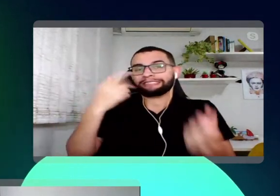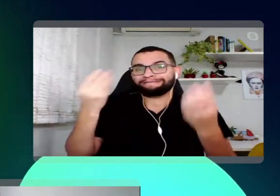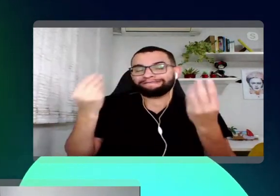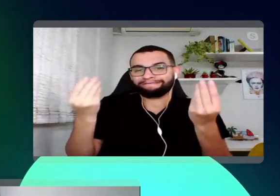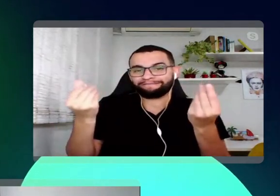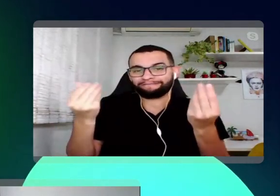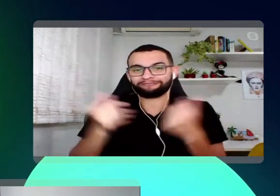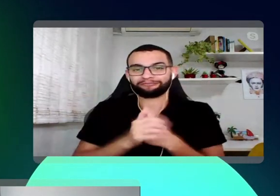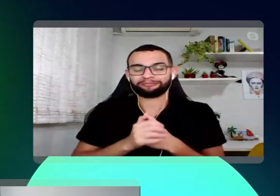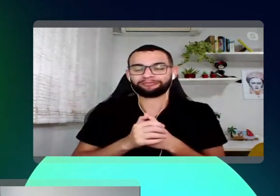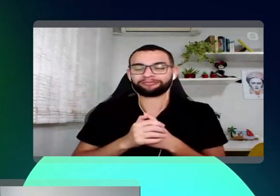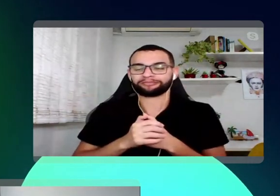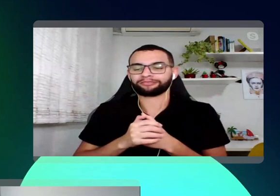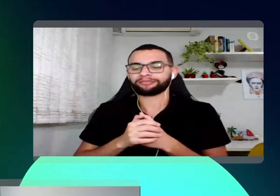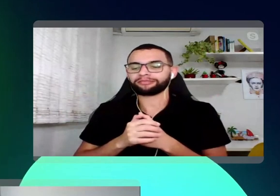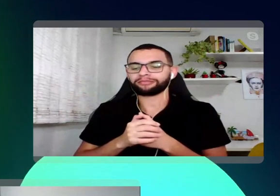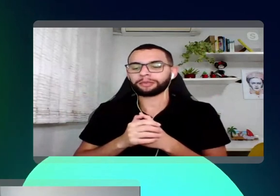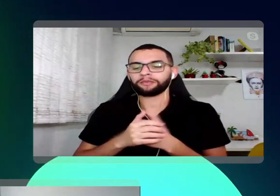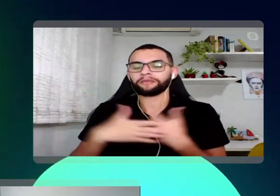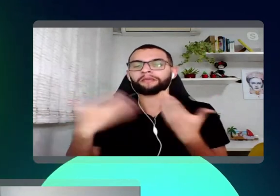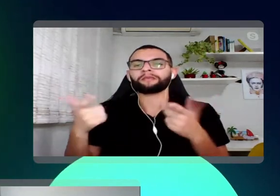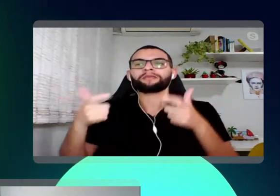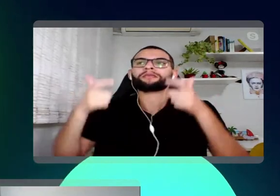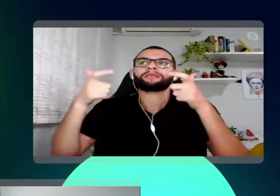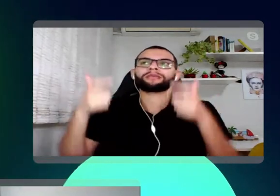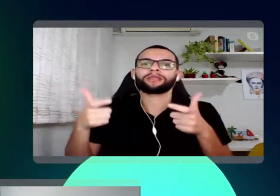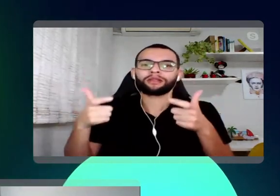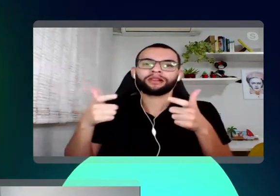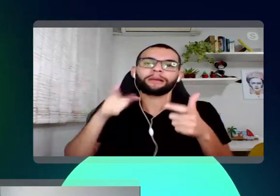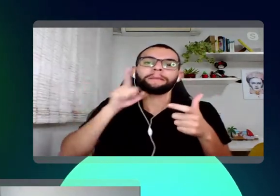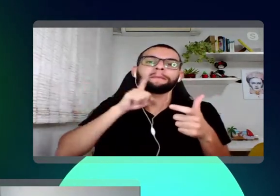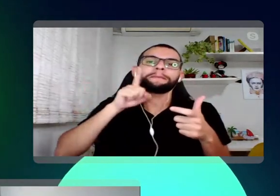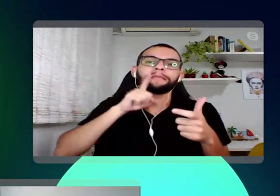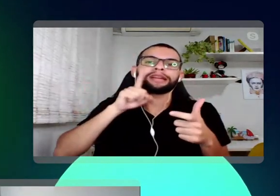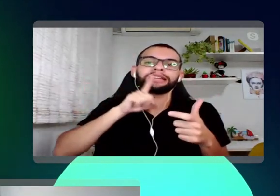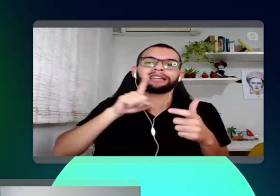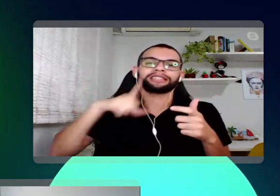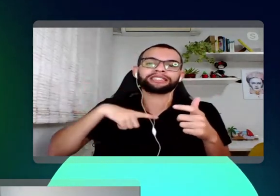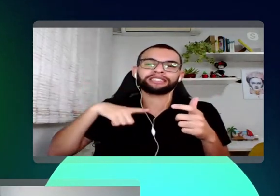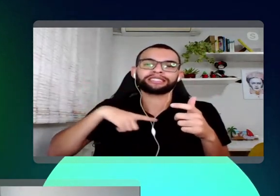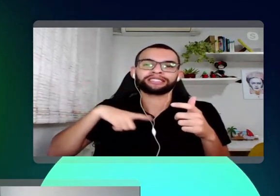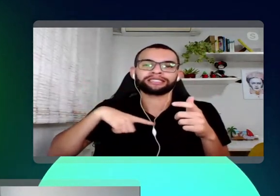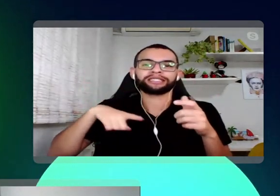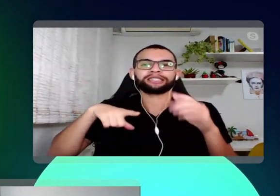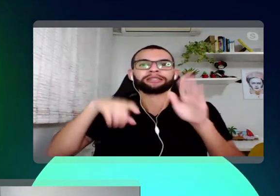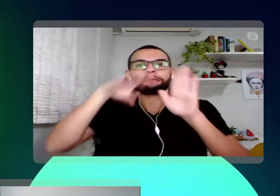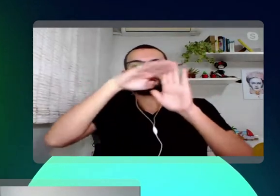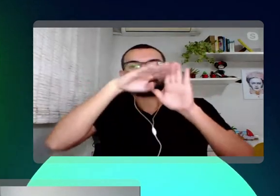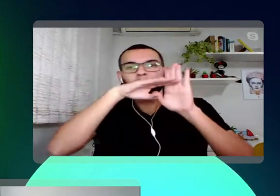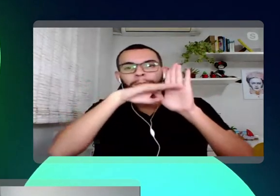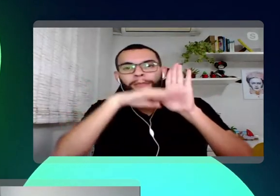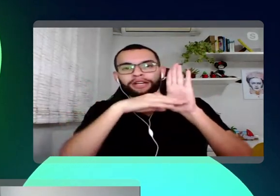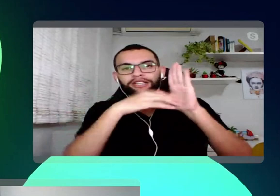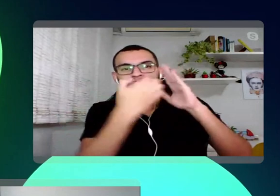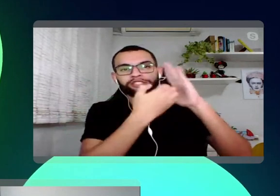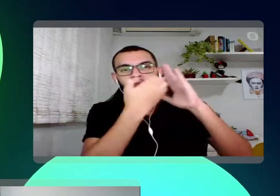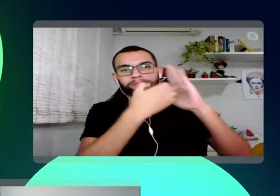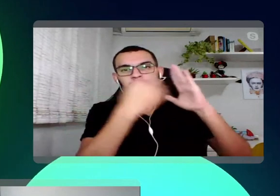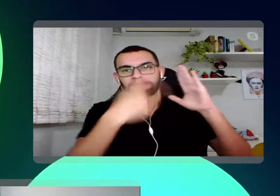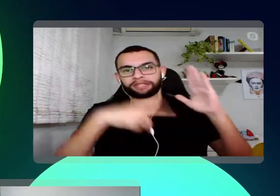porque, assim, em que posição está a americanas no ranking de varejo do Brasil, entendeu?